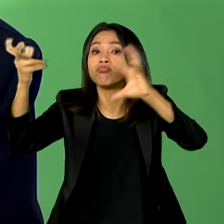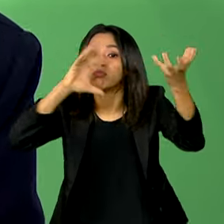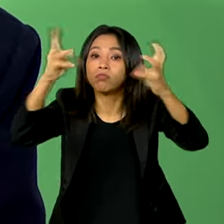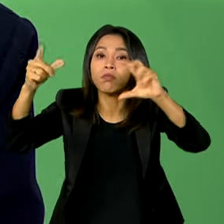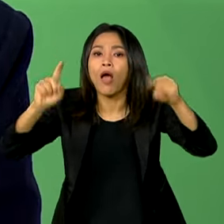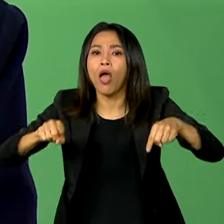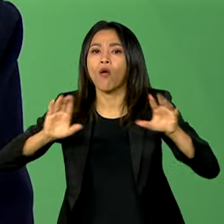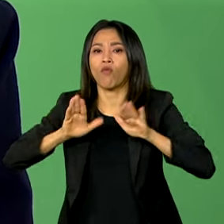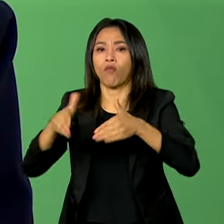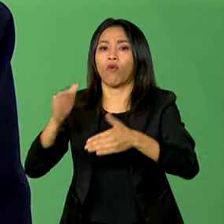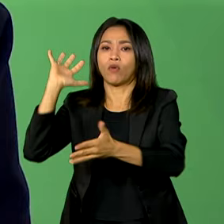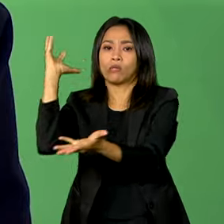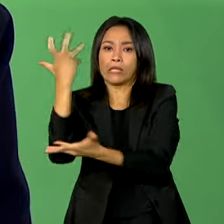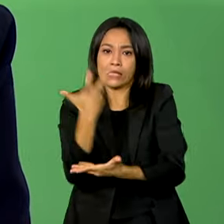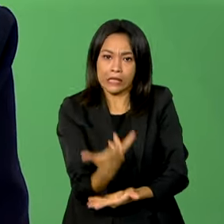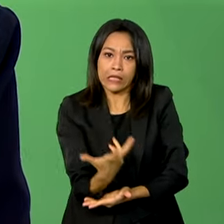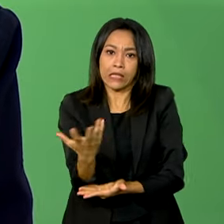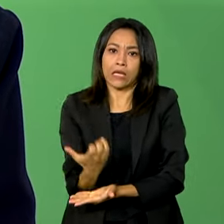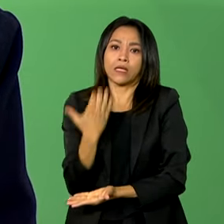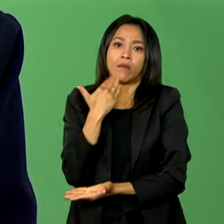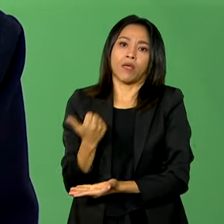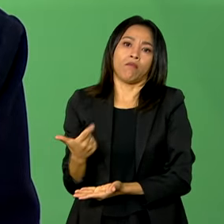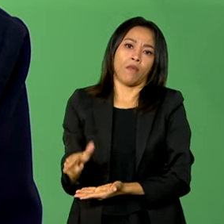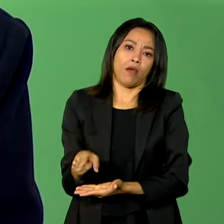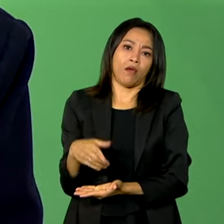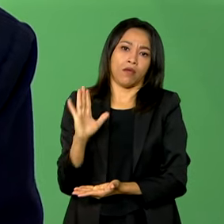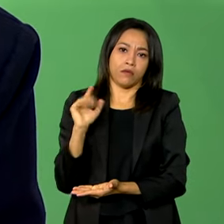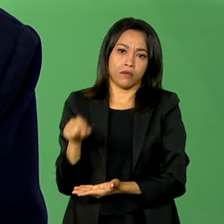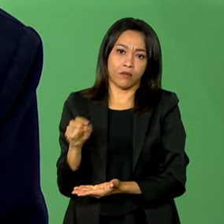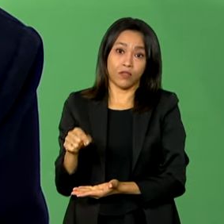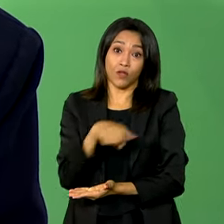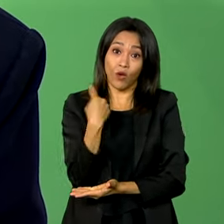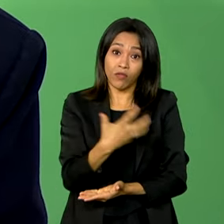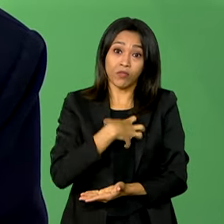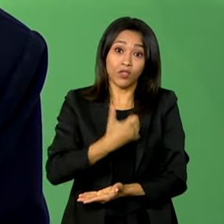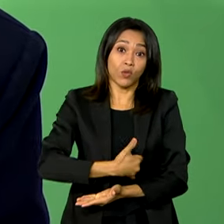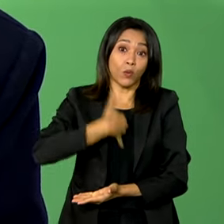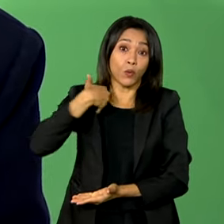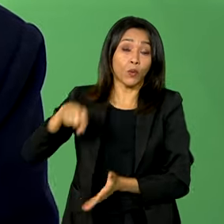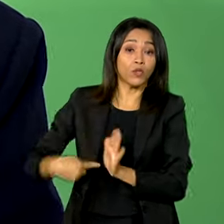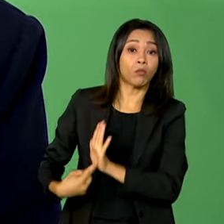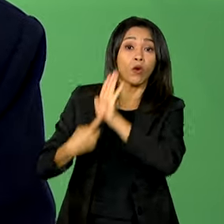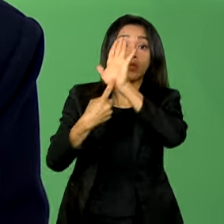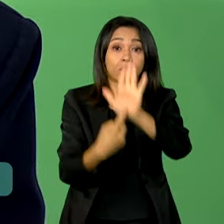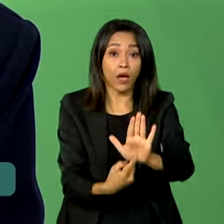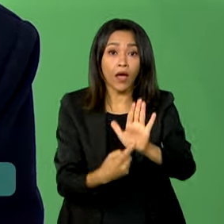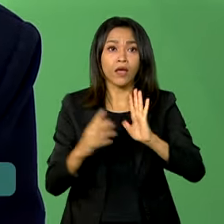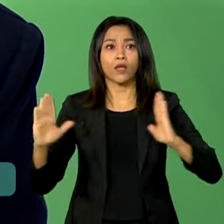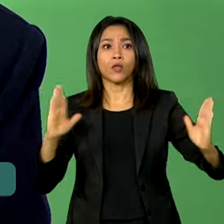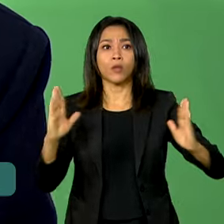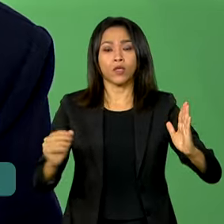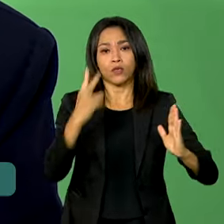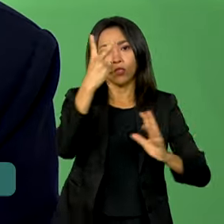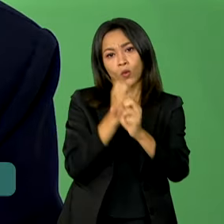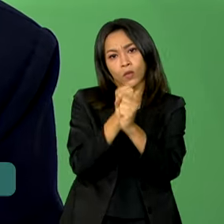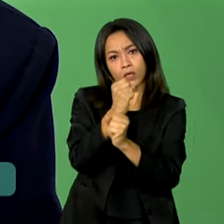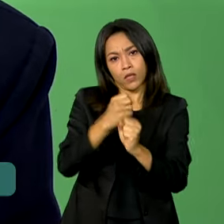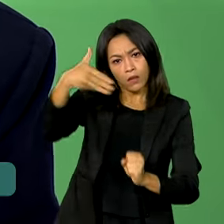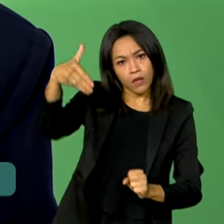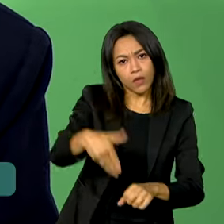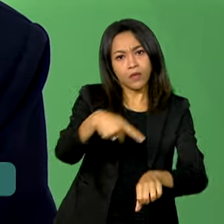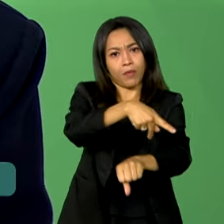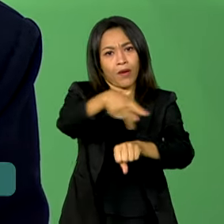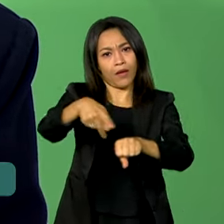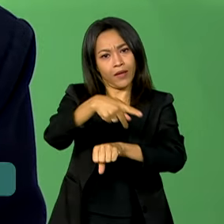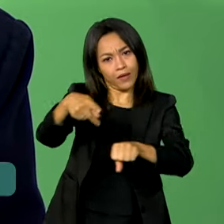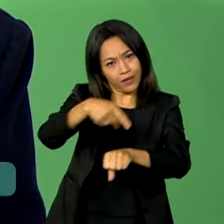desmatamento. Então, eu só posso dizer que a gente vai ter um grande orgulho de poder mostrar que em dois anos esse país, o